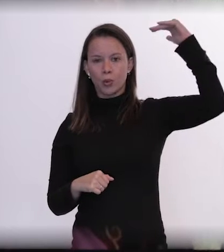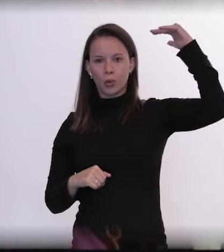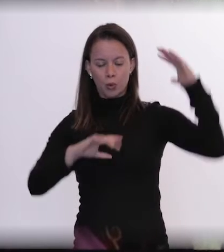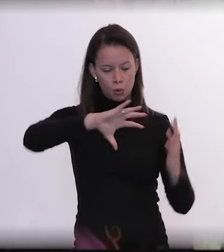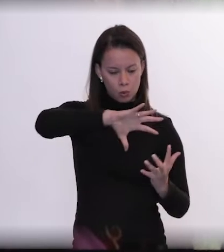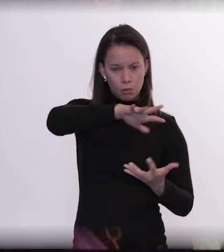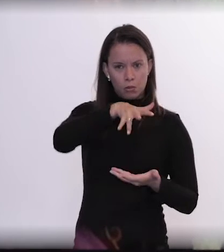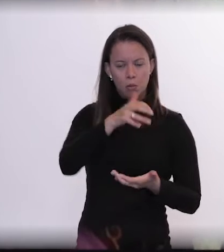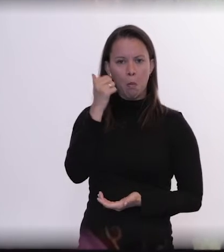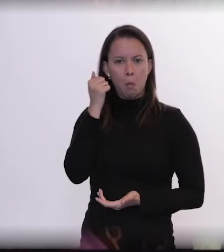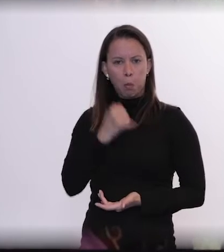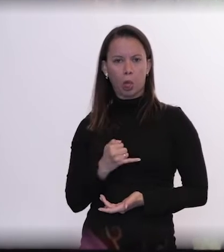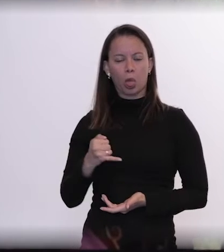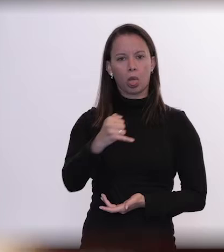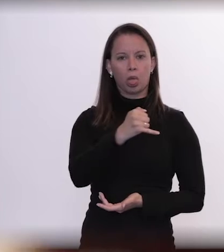no mundo deles.